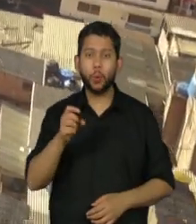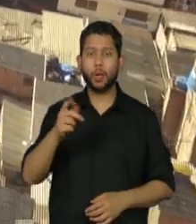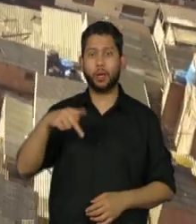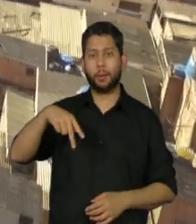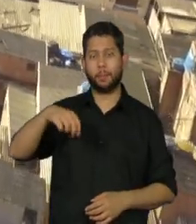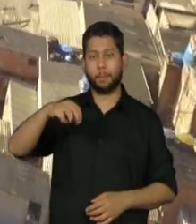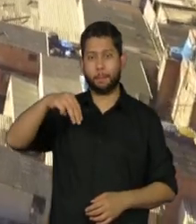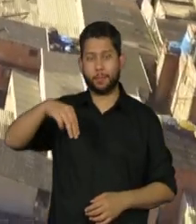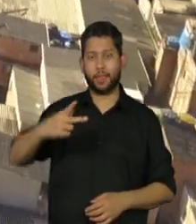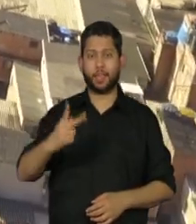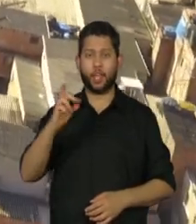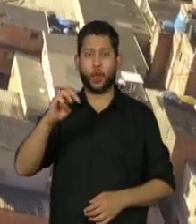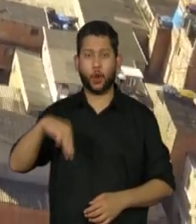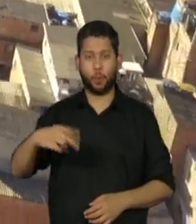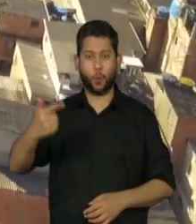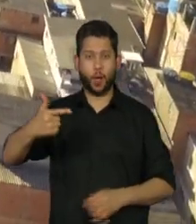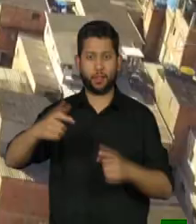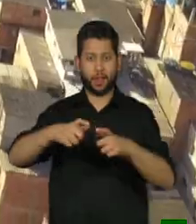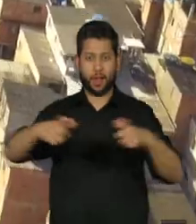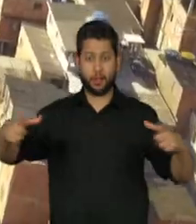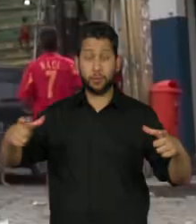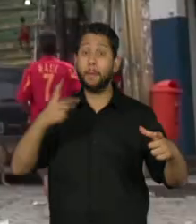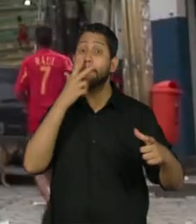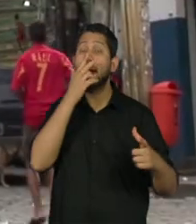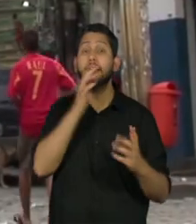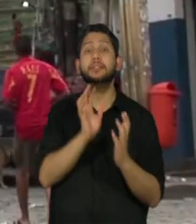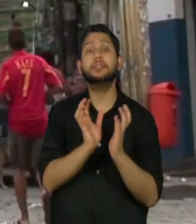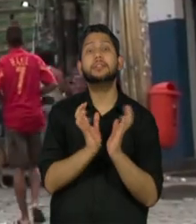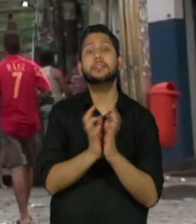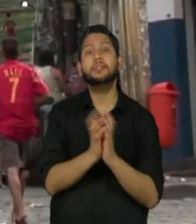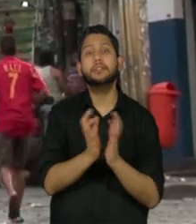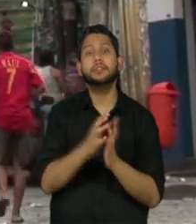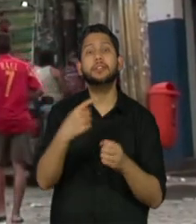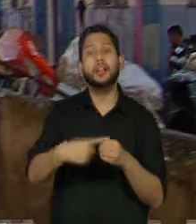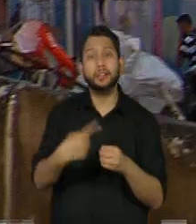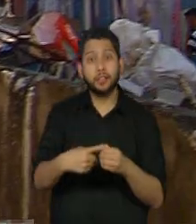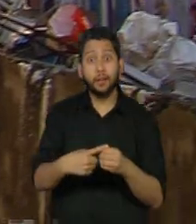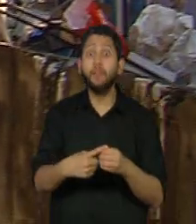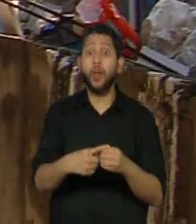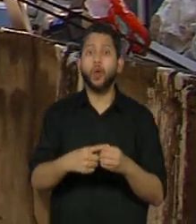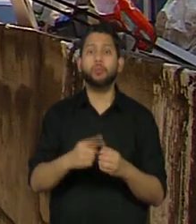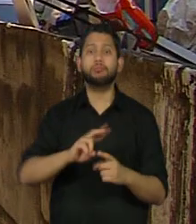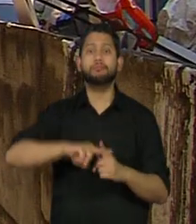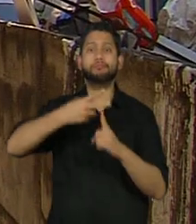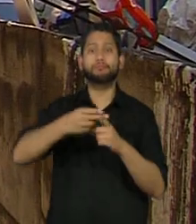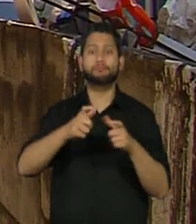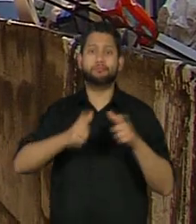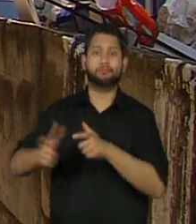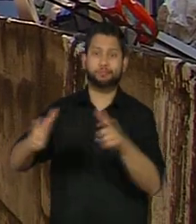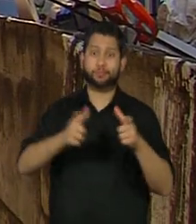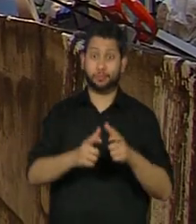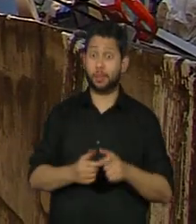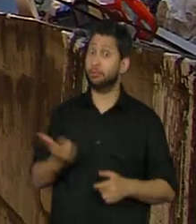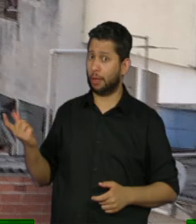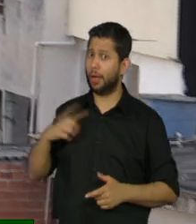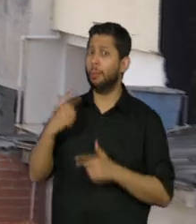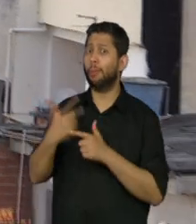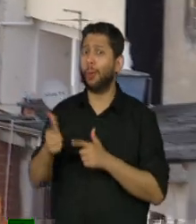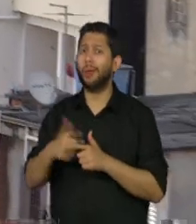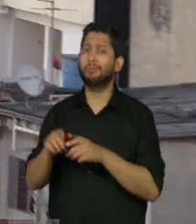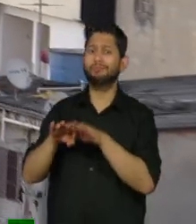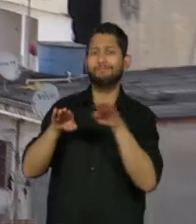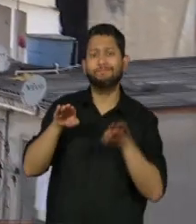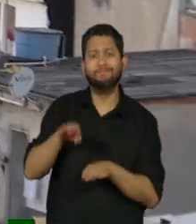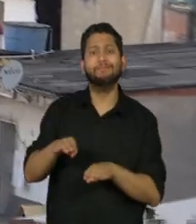8 vezes e meia o tamanho da cidade do Recife. Moradores das favelas brasileiras lutam diariamente contra a desigualdade, a